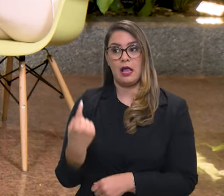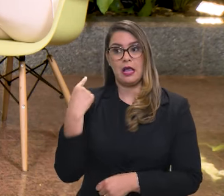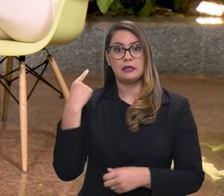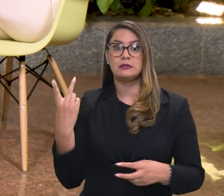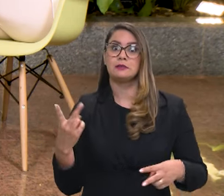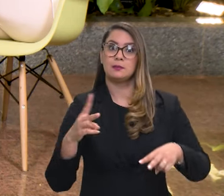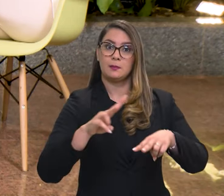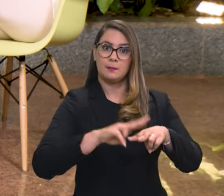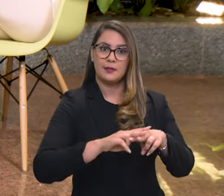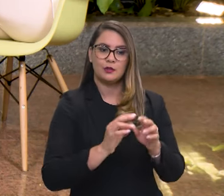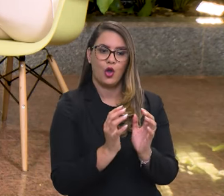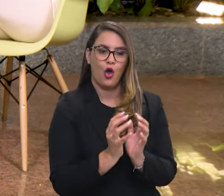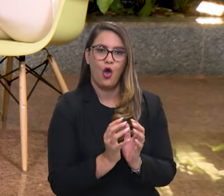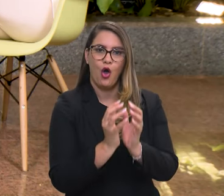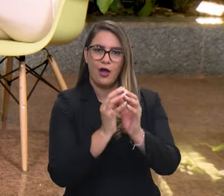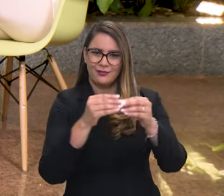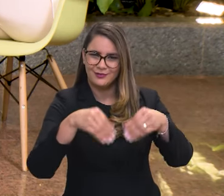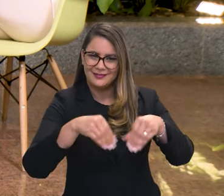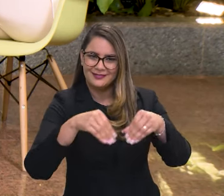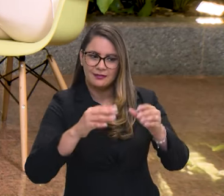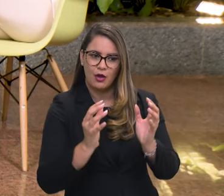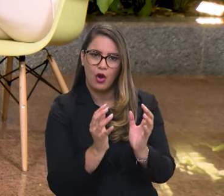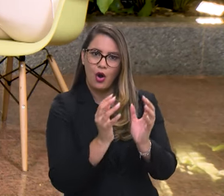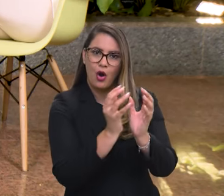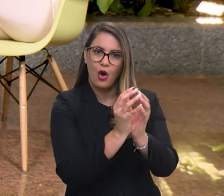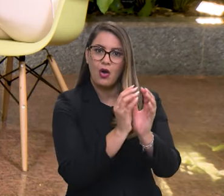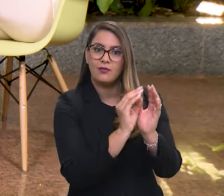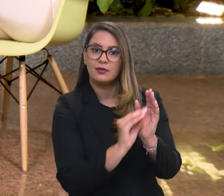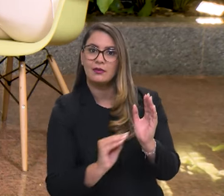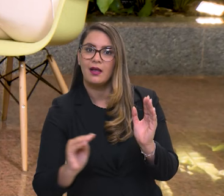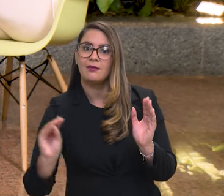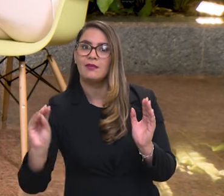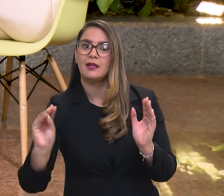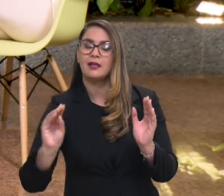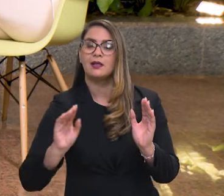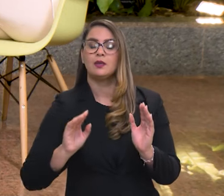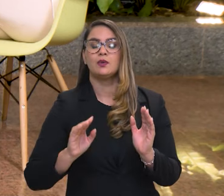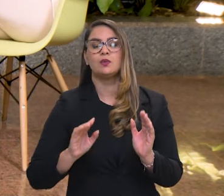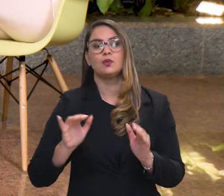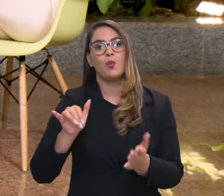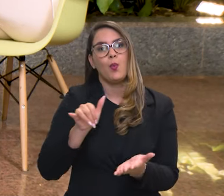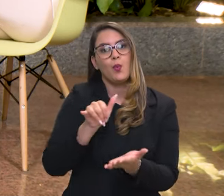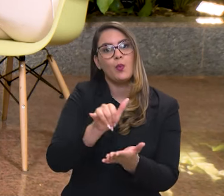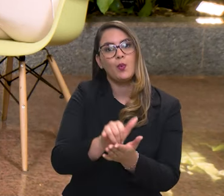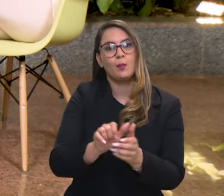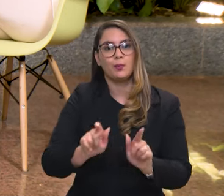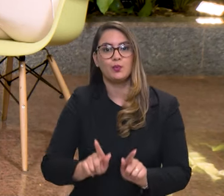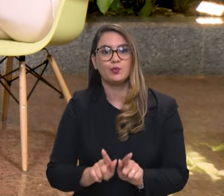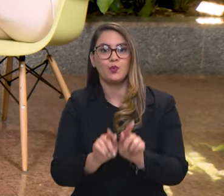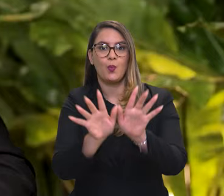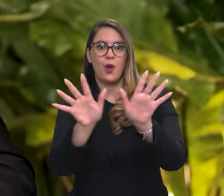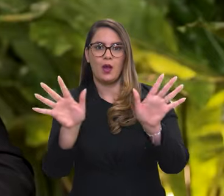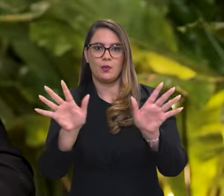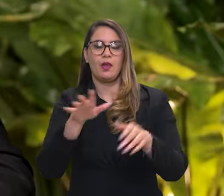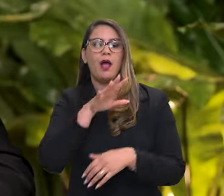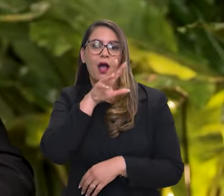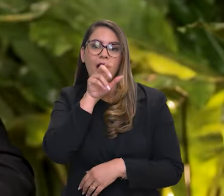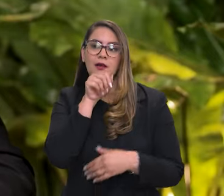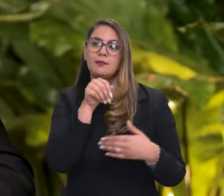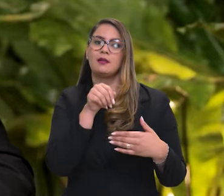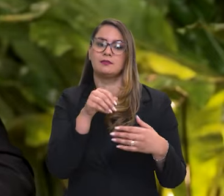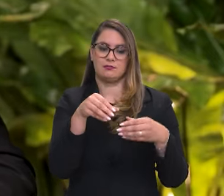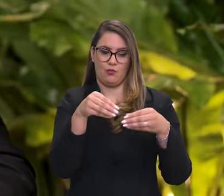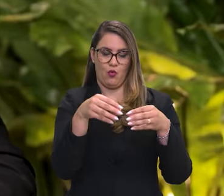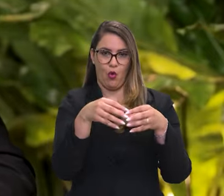Recentemente, a gente fez uma apreensão grande de ovos que estavam atravessando a fronteira através do aeroporto de Guarulhos. Esses